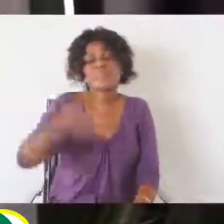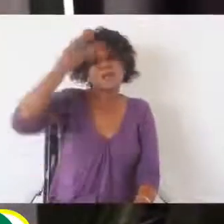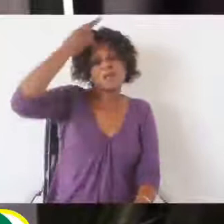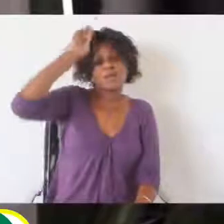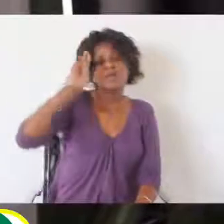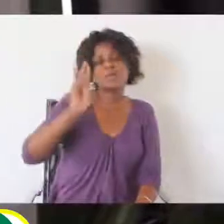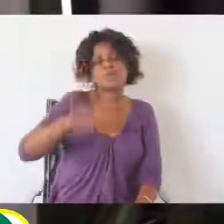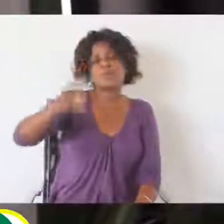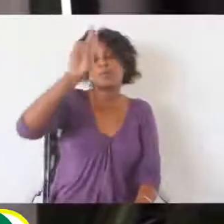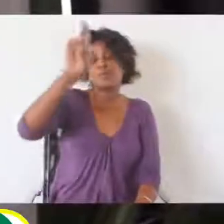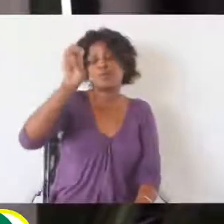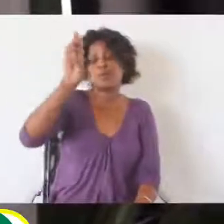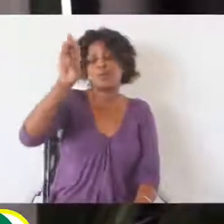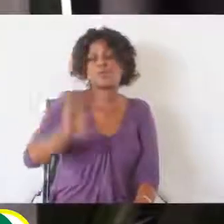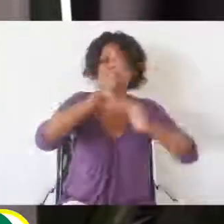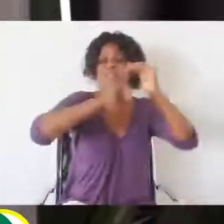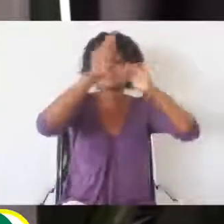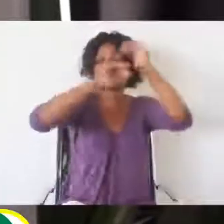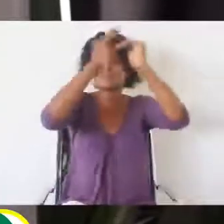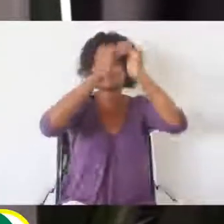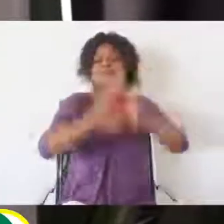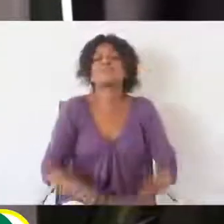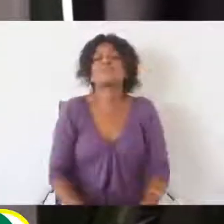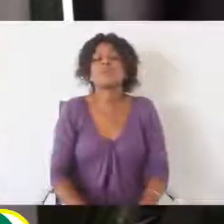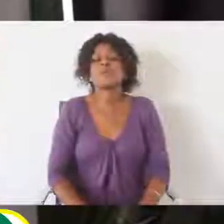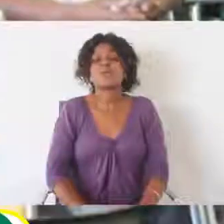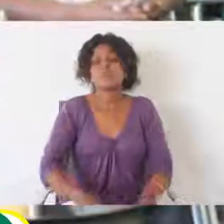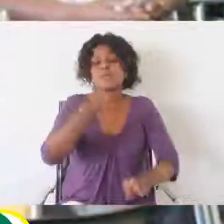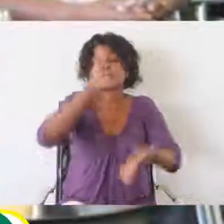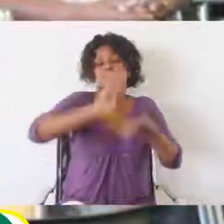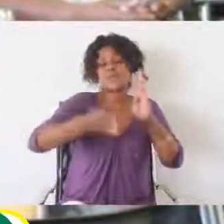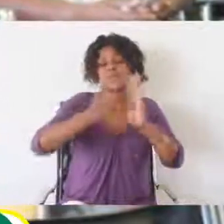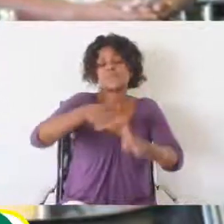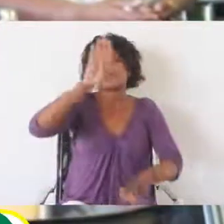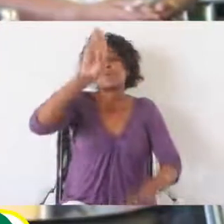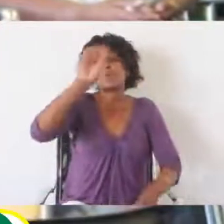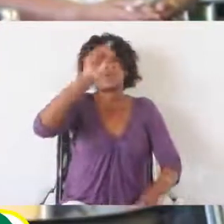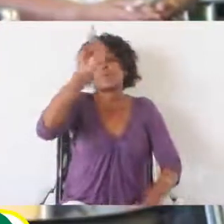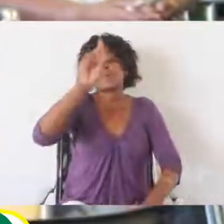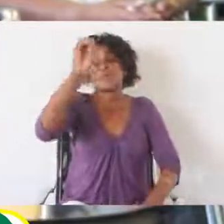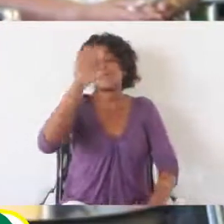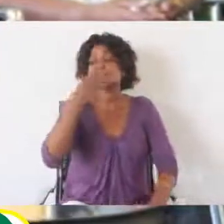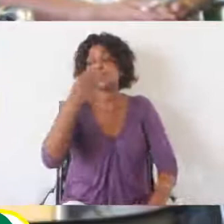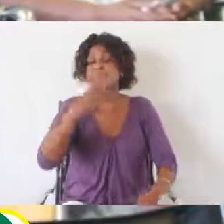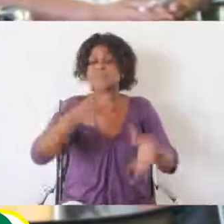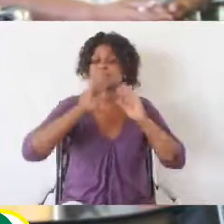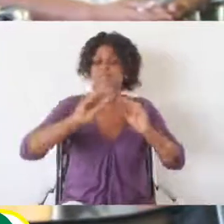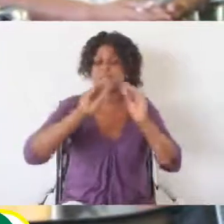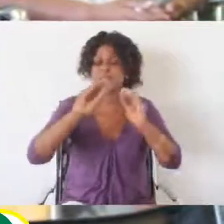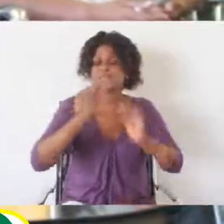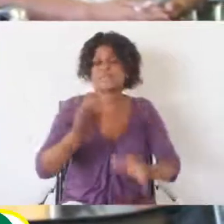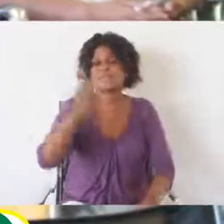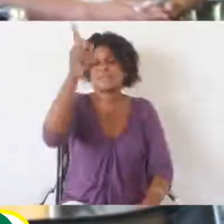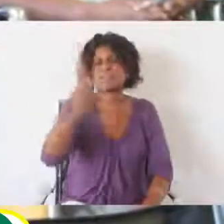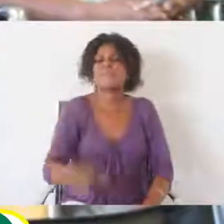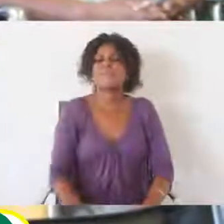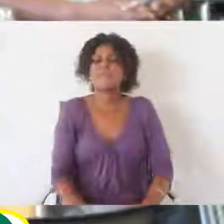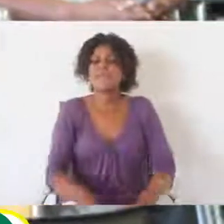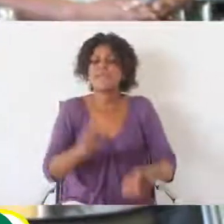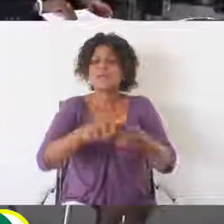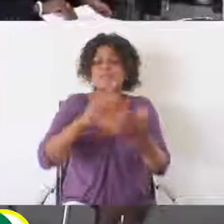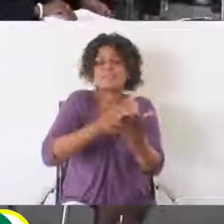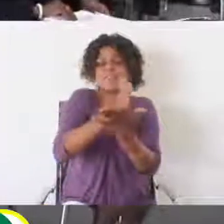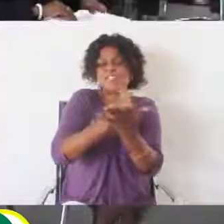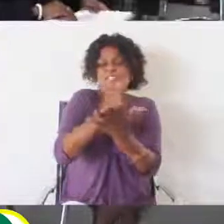principalmente o distanciamento social. Por seu turno, o reitor da OEM,